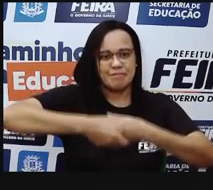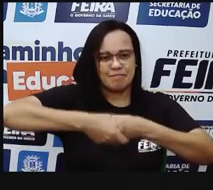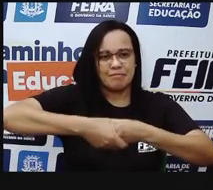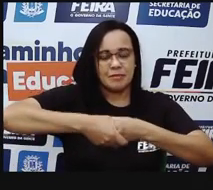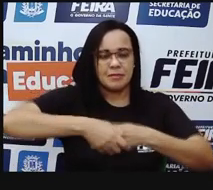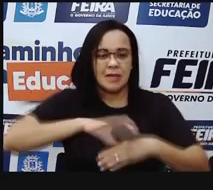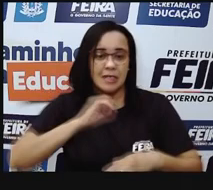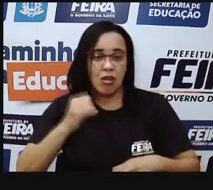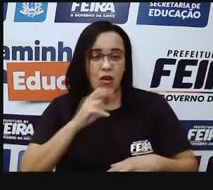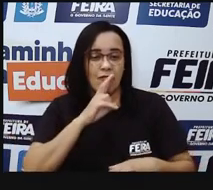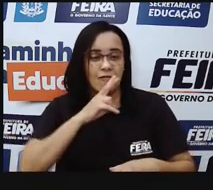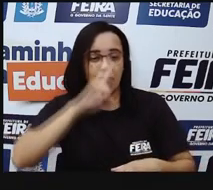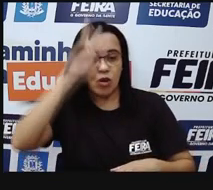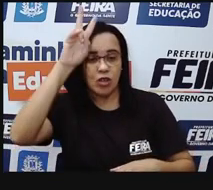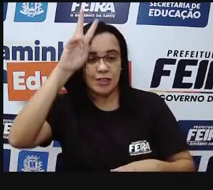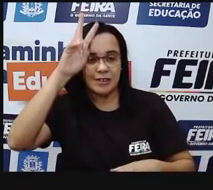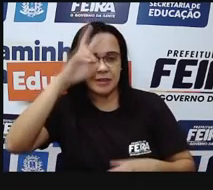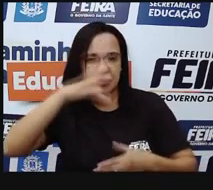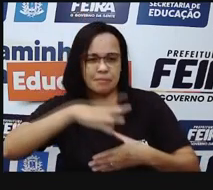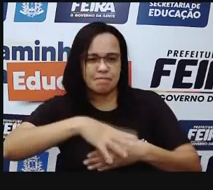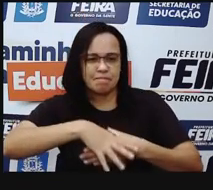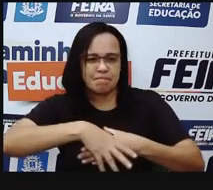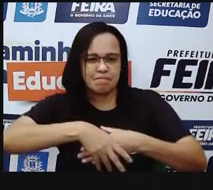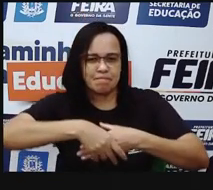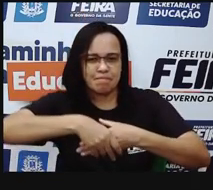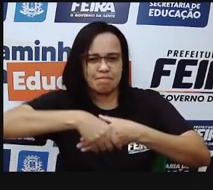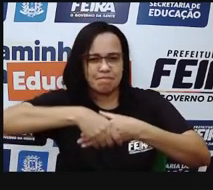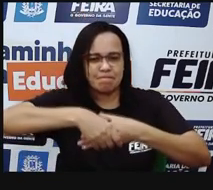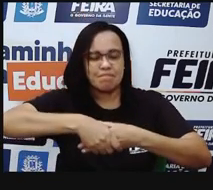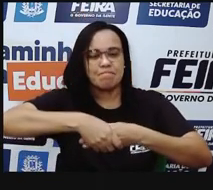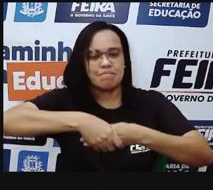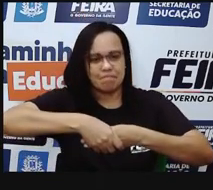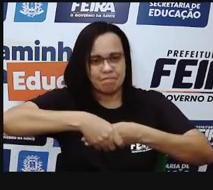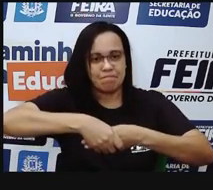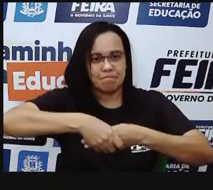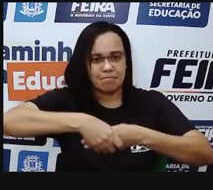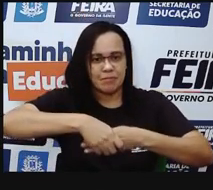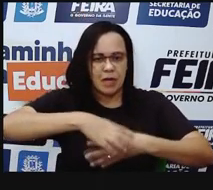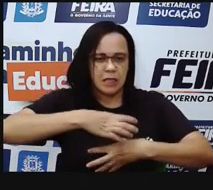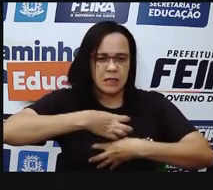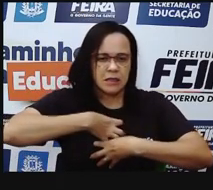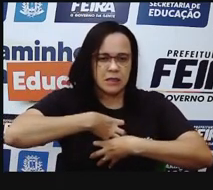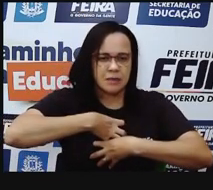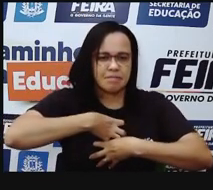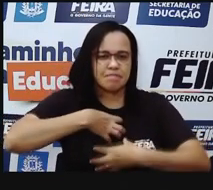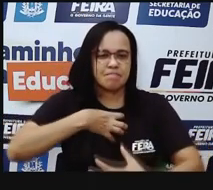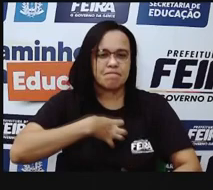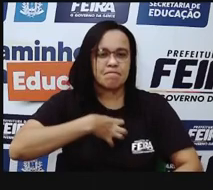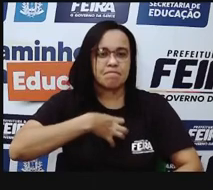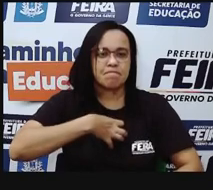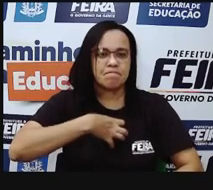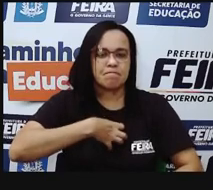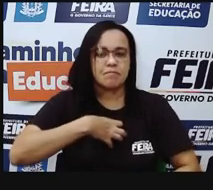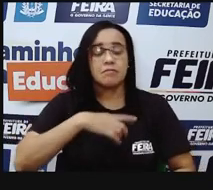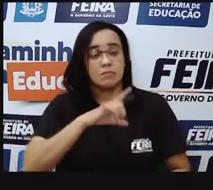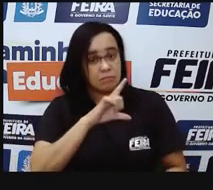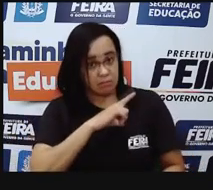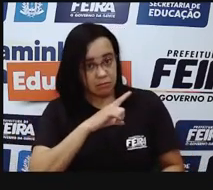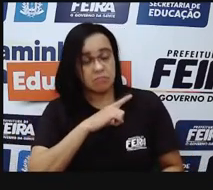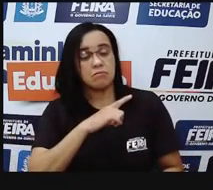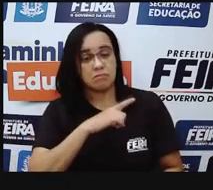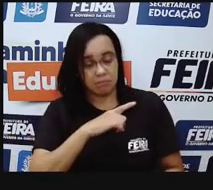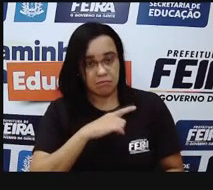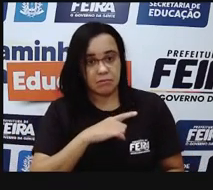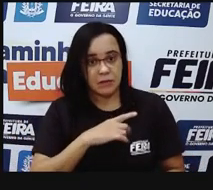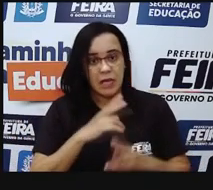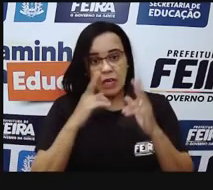exemplo, aqui a gente tem os corpúsculos de nesme, né? Que vão ter essa percepção de pressão, de